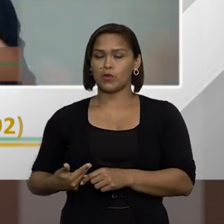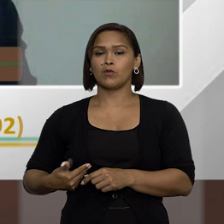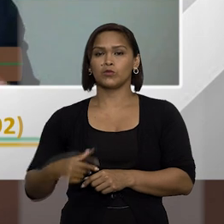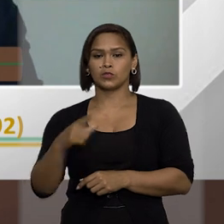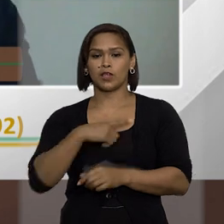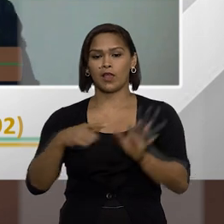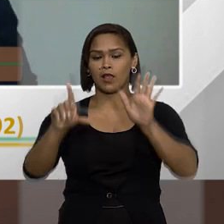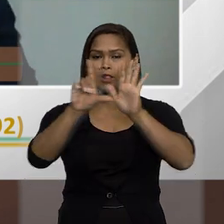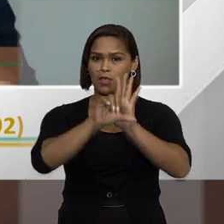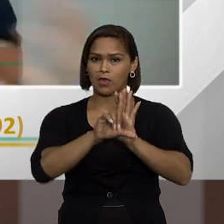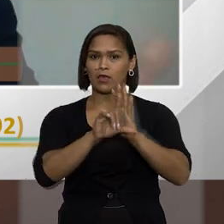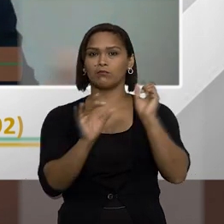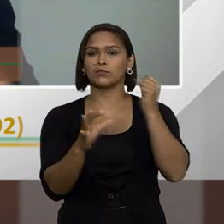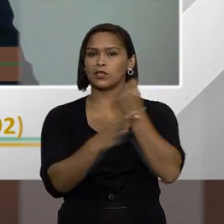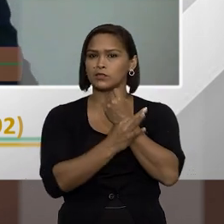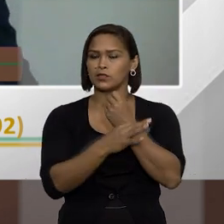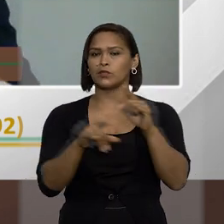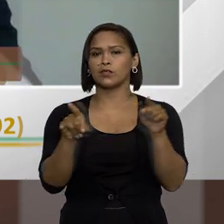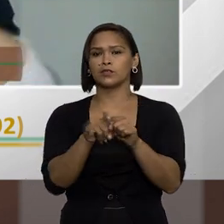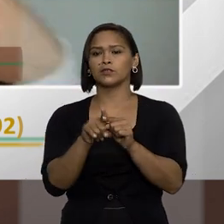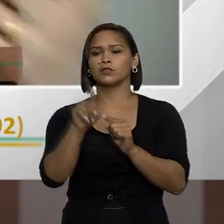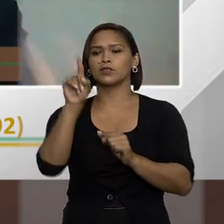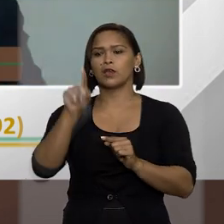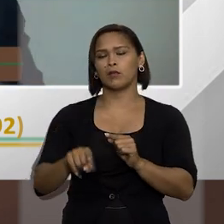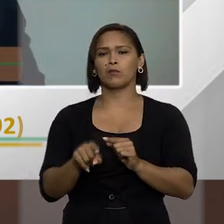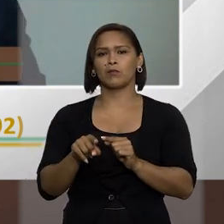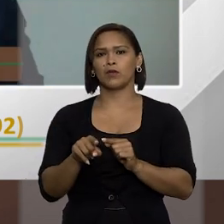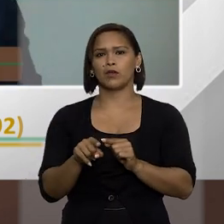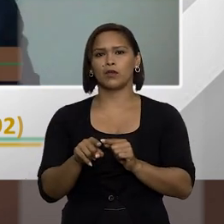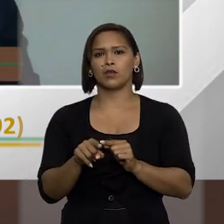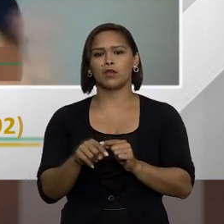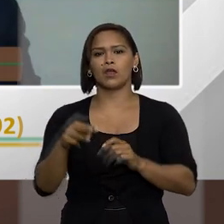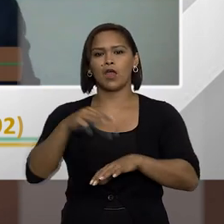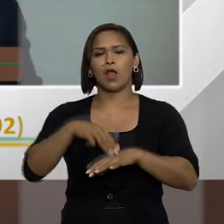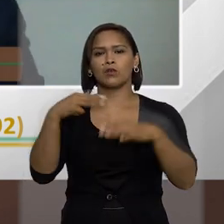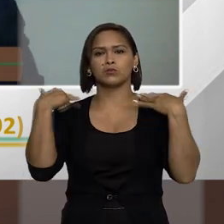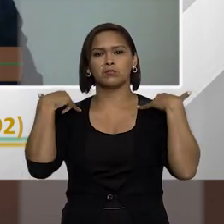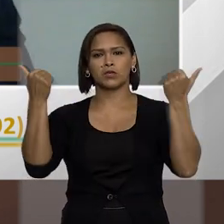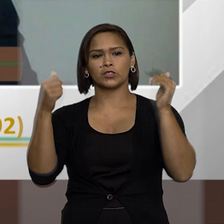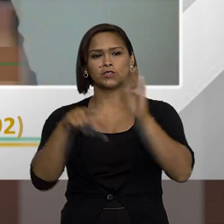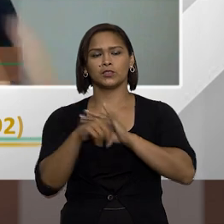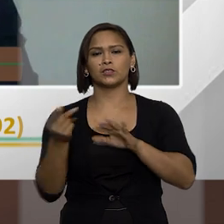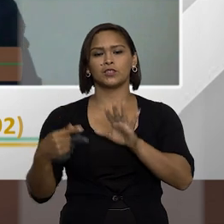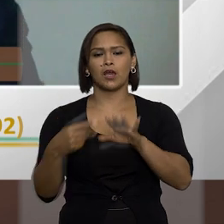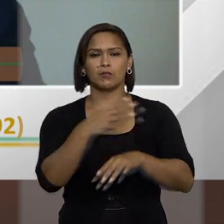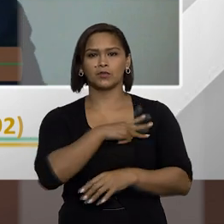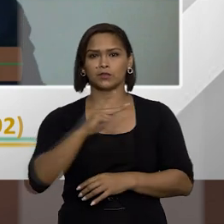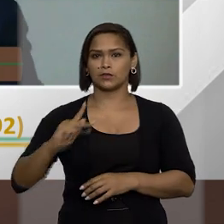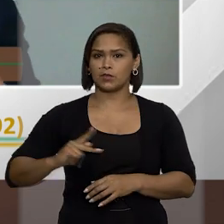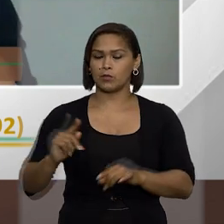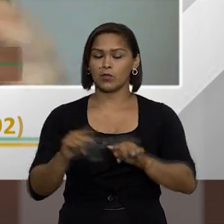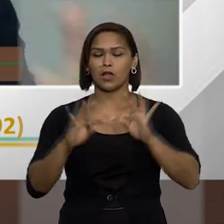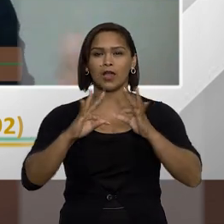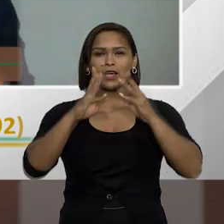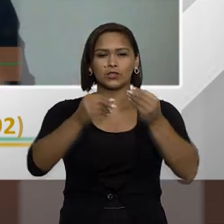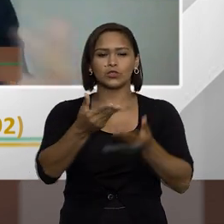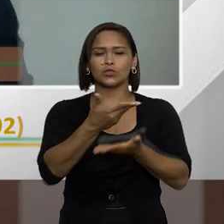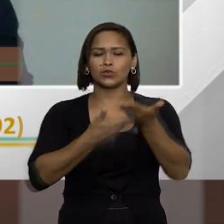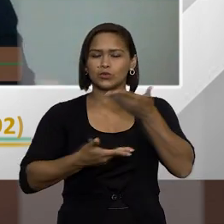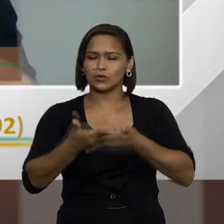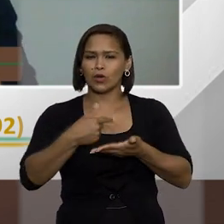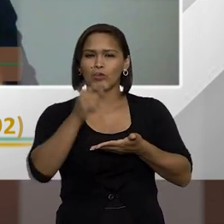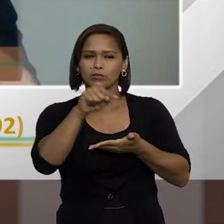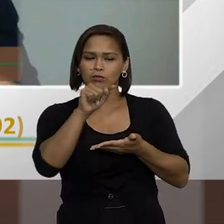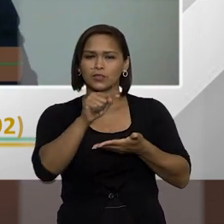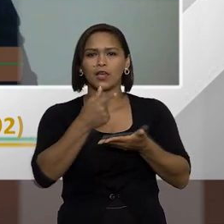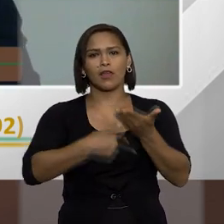se sujeitam a essa lei, maior segurança aos magistrados, né, aos membros do Ministério Público, enfim, a todos que de algum